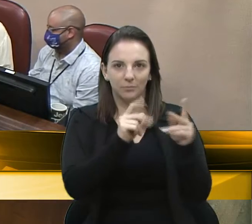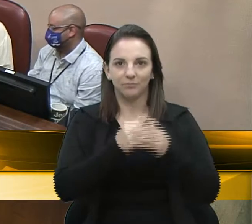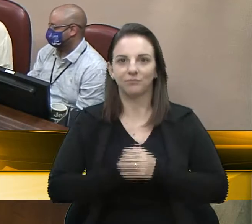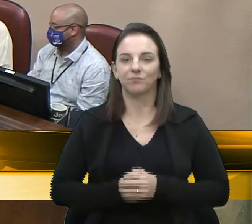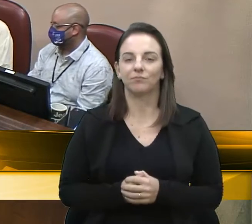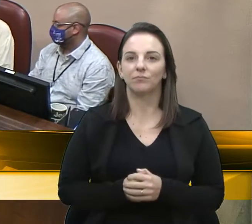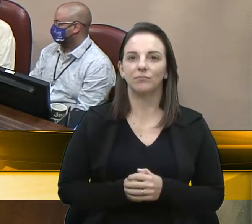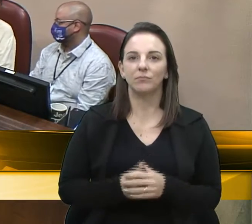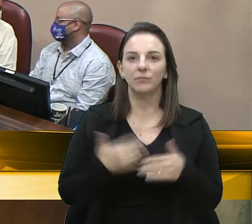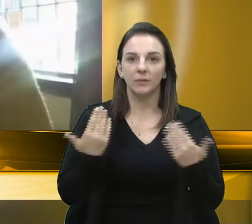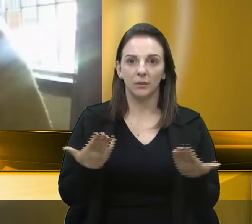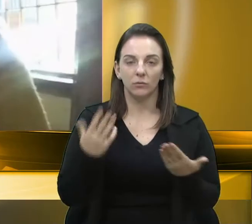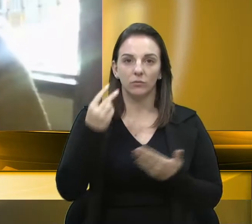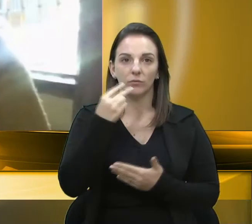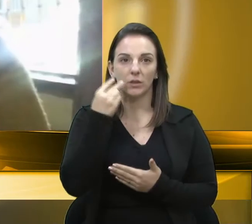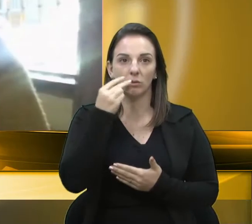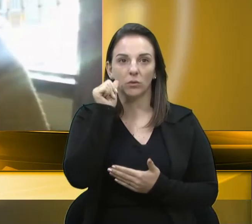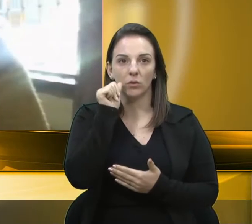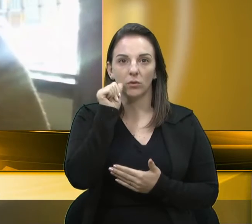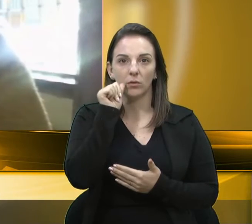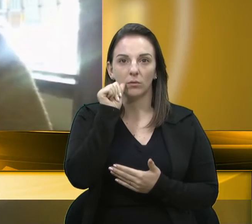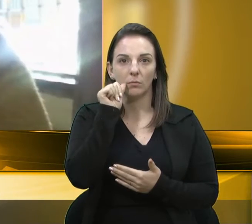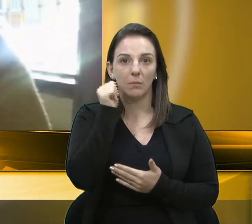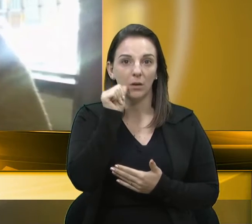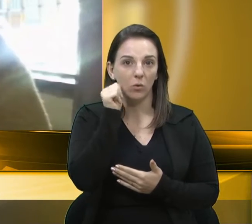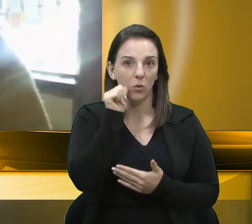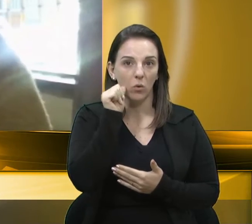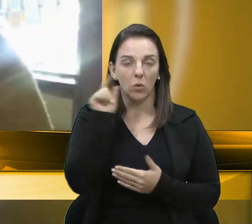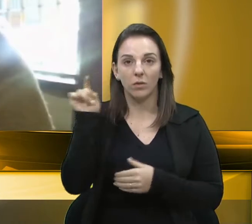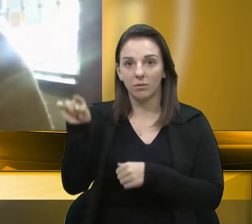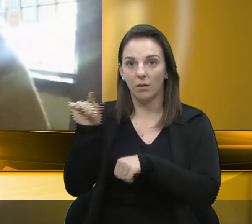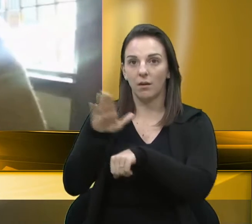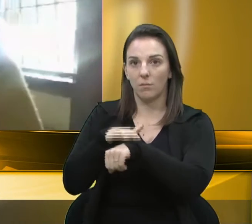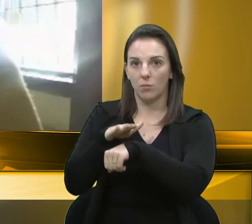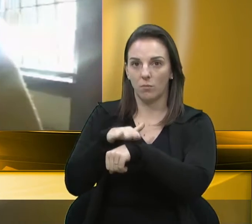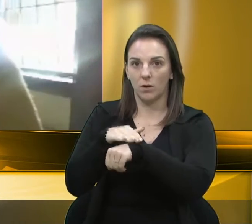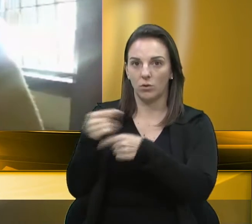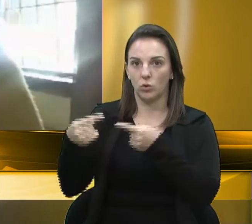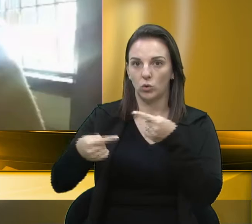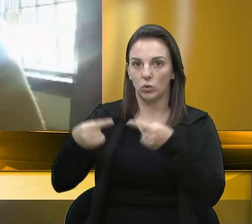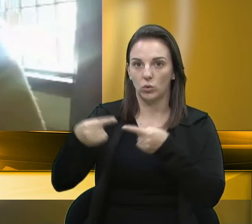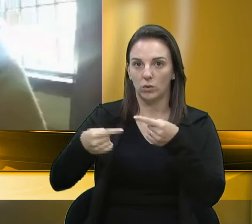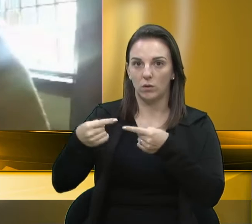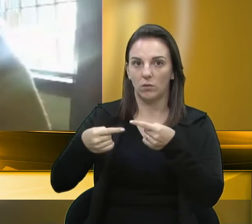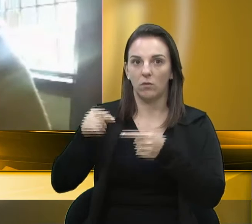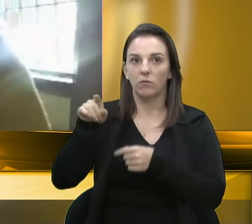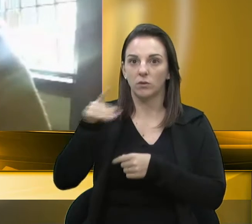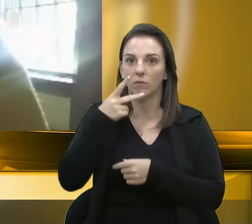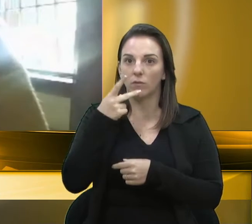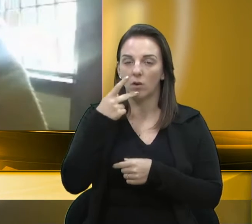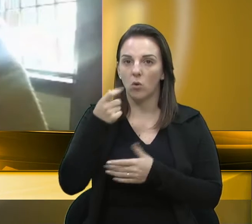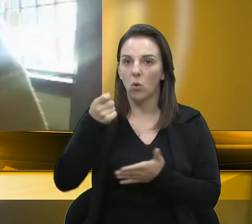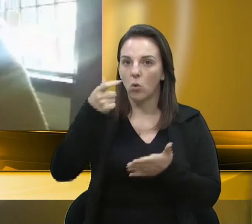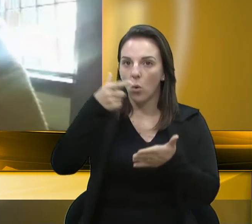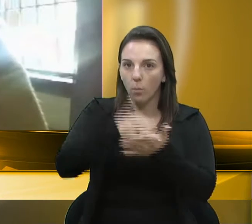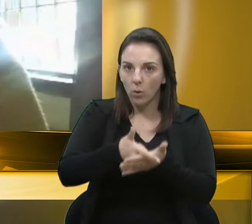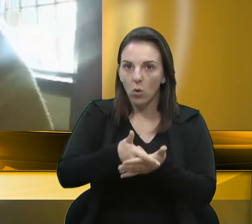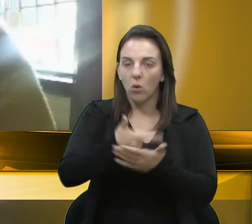Primeiro, vereador Marcon, naquele momento, naquela discussão, o senhor disse que havia sido comprada a tal das vacinas da